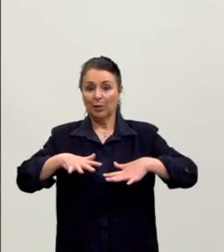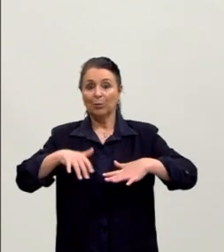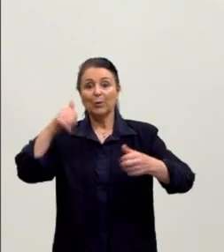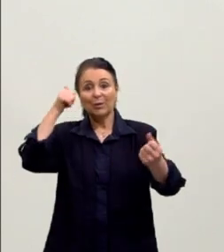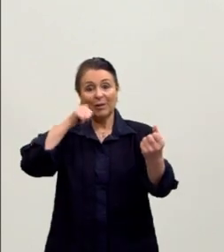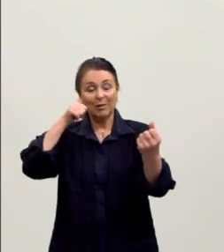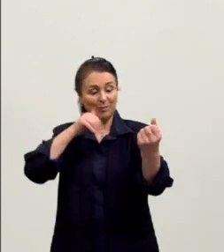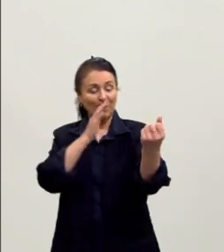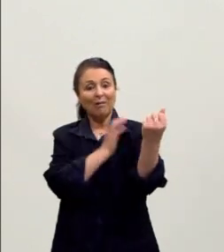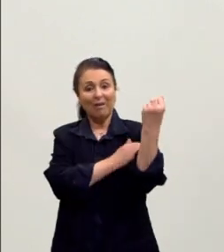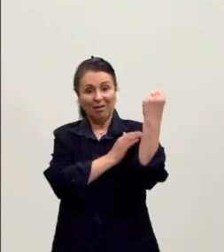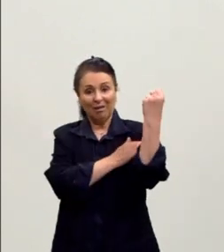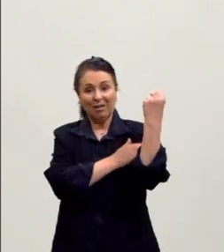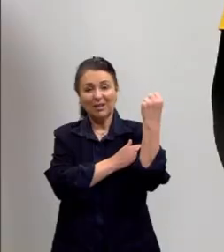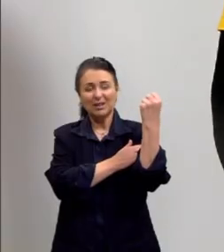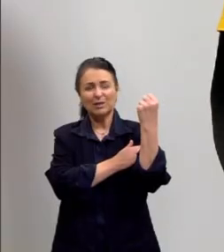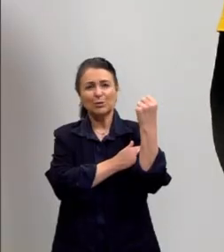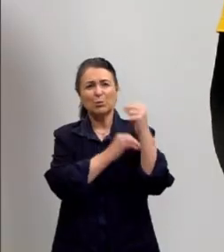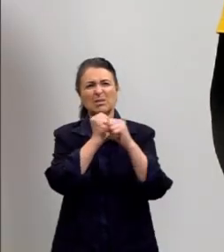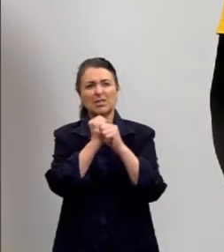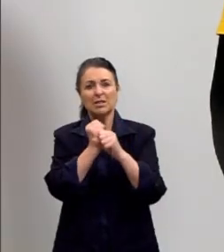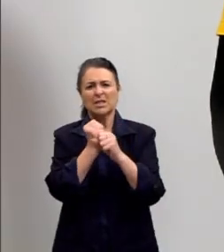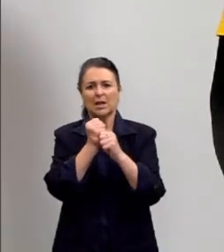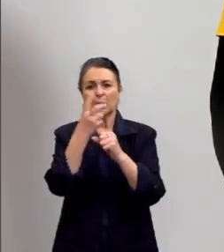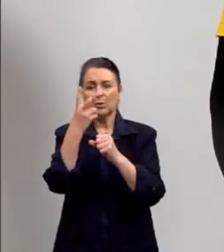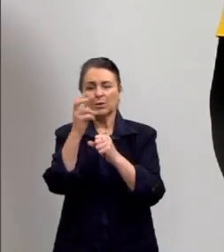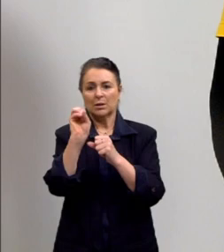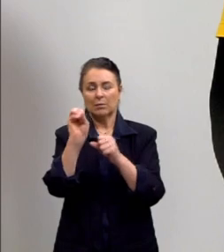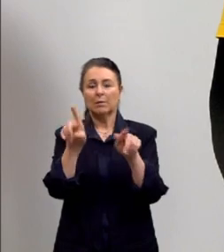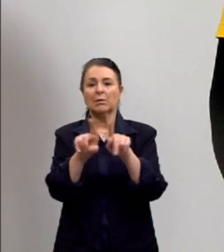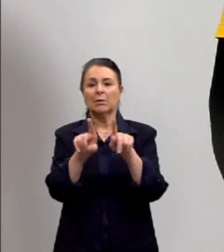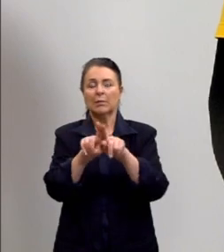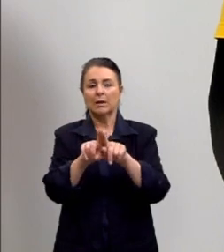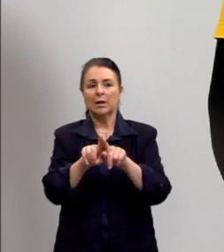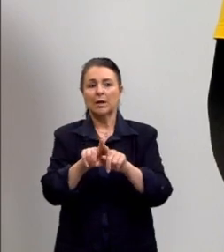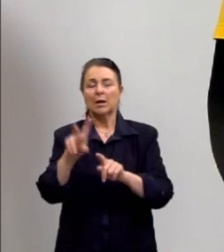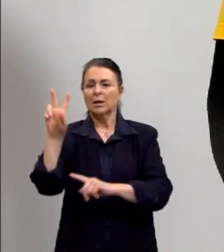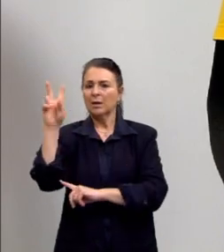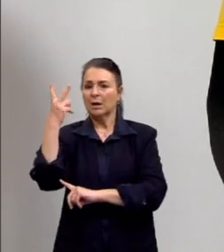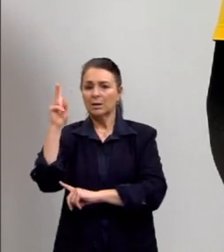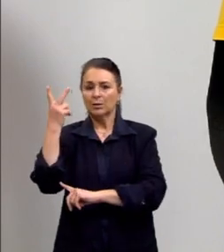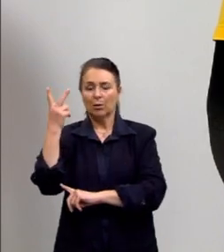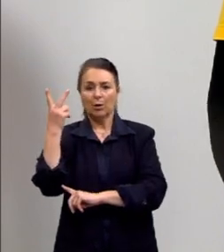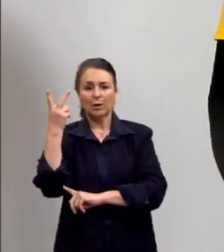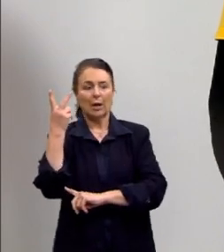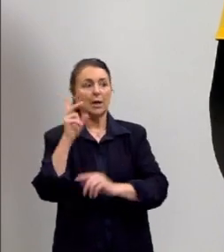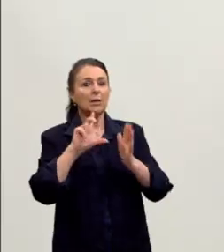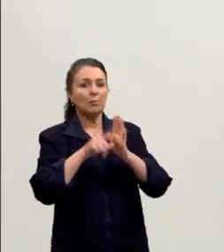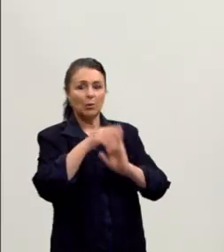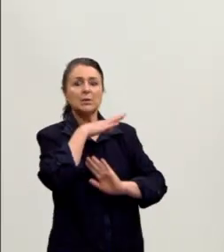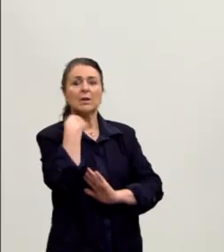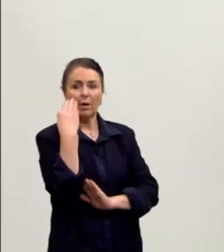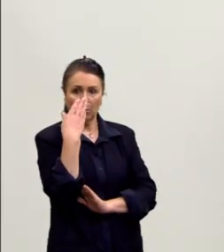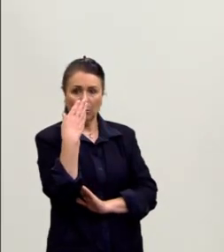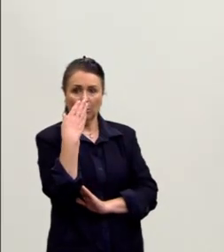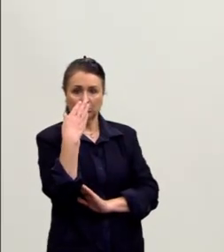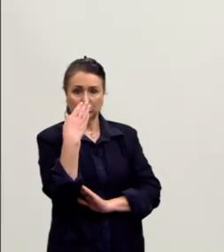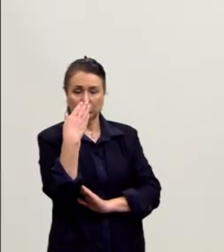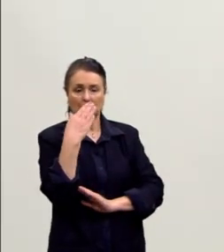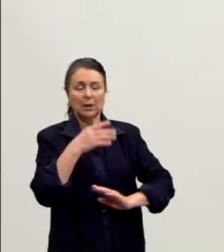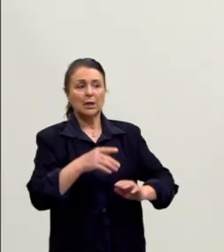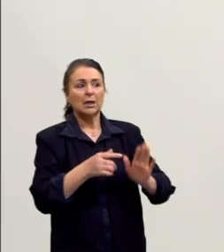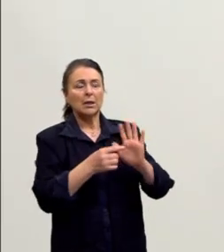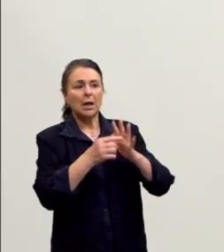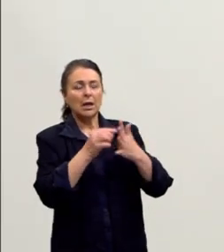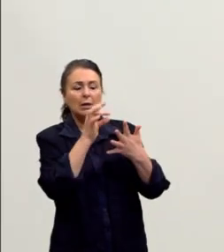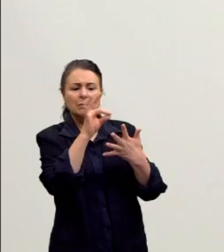50, e a arte dela também se torna muito mais conhecida, infelizmente, após sua morte. E acho que aqui também destacar,